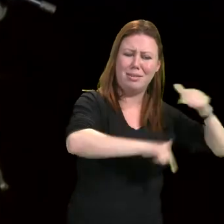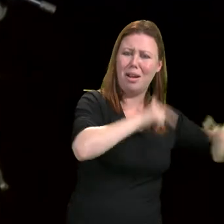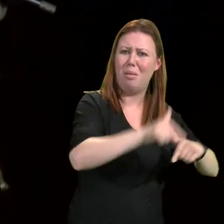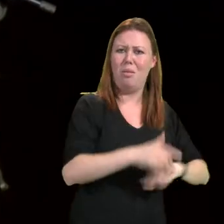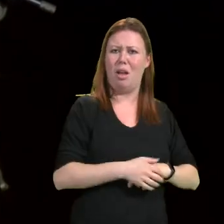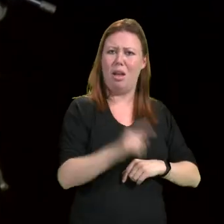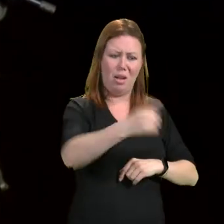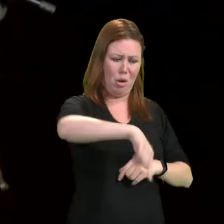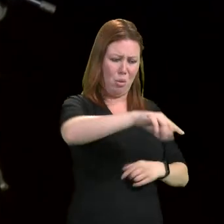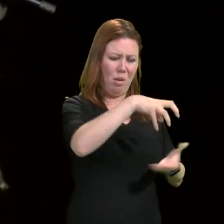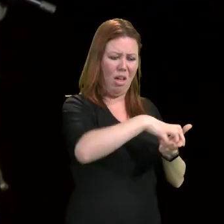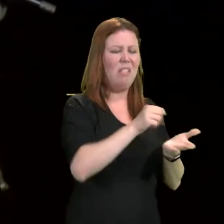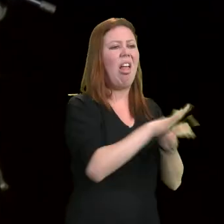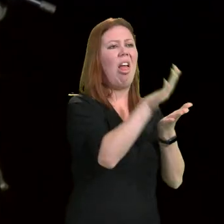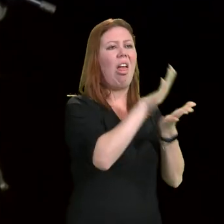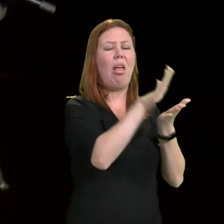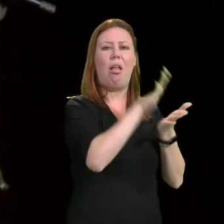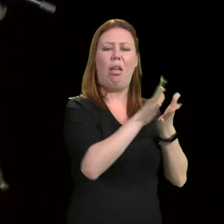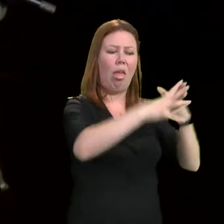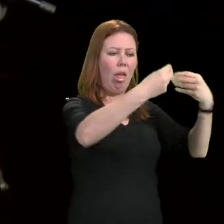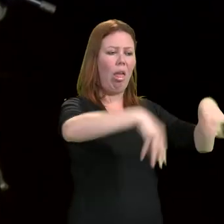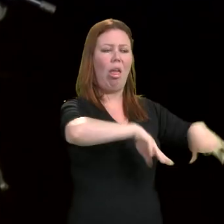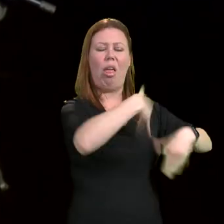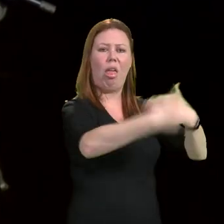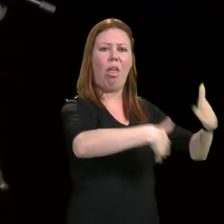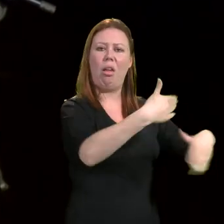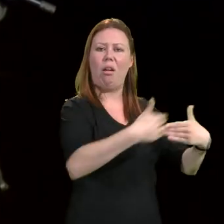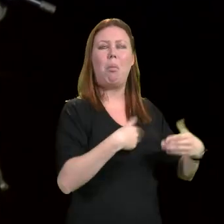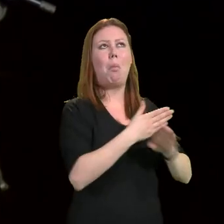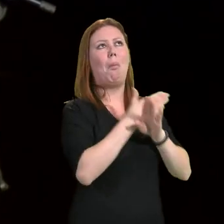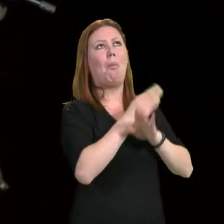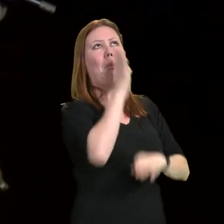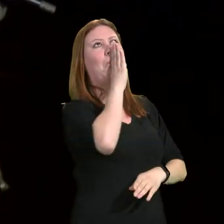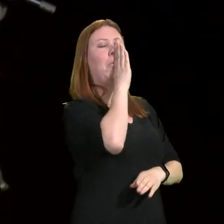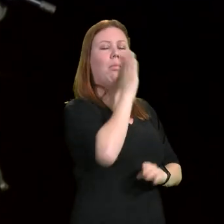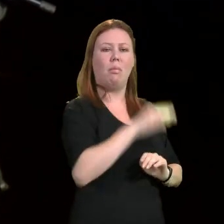instituição do desperdício e da opacidade.